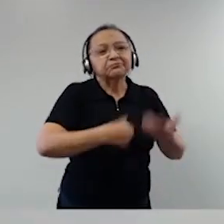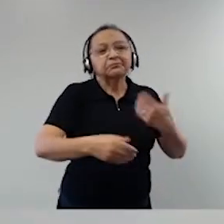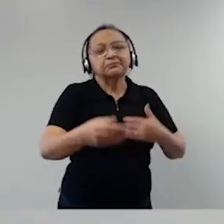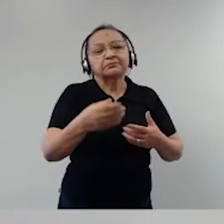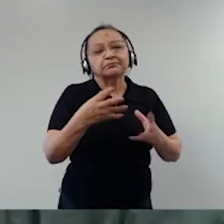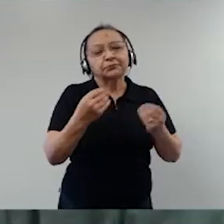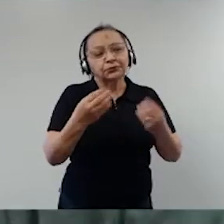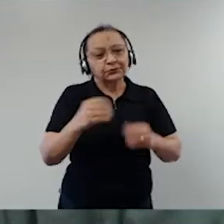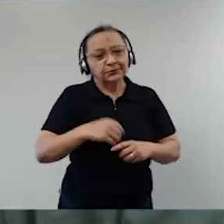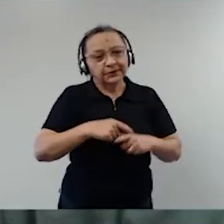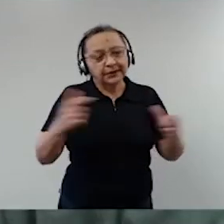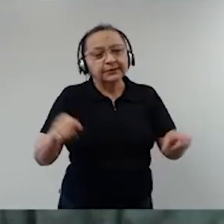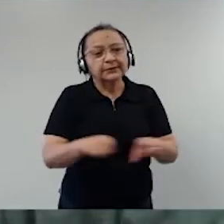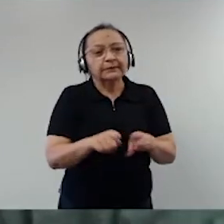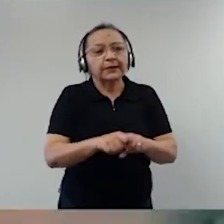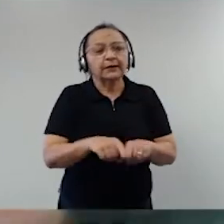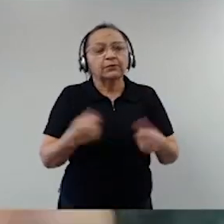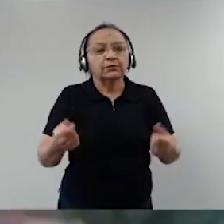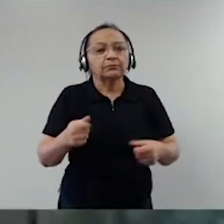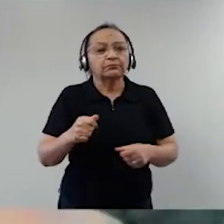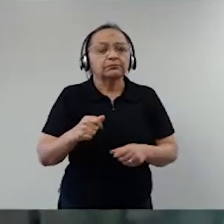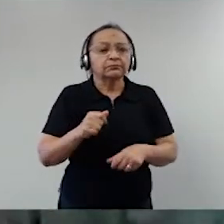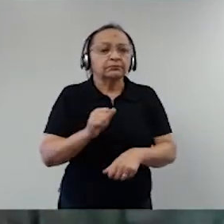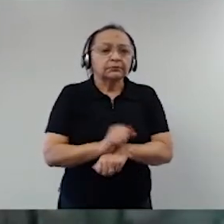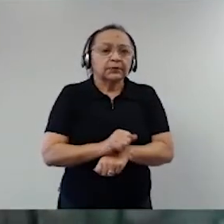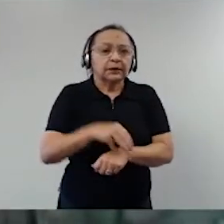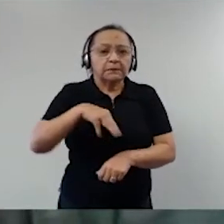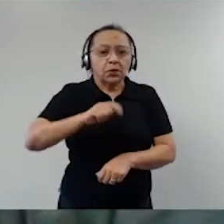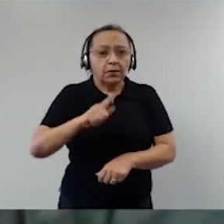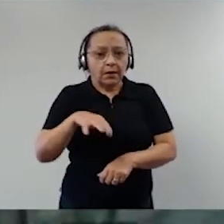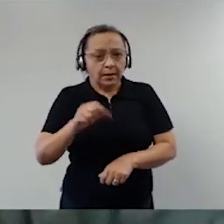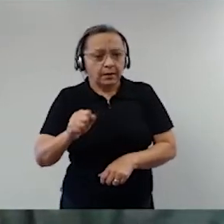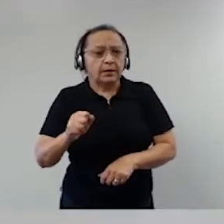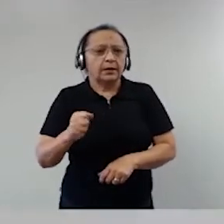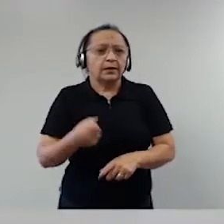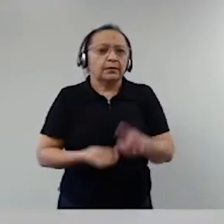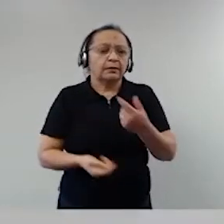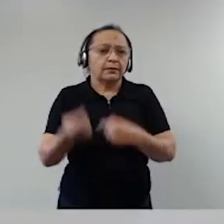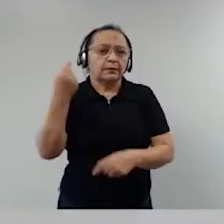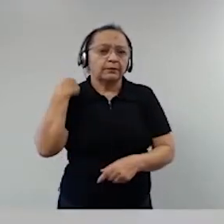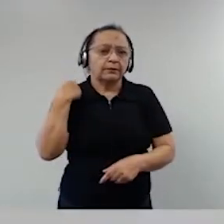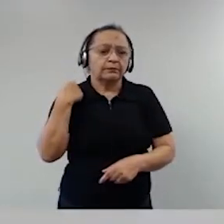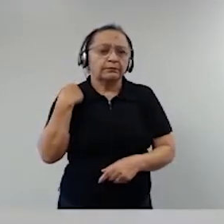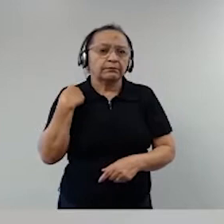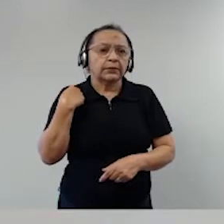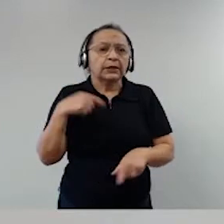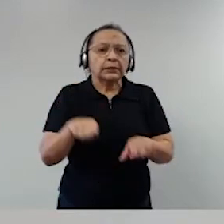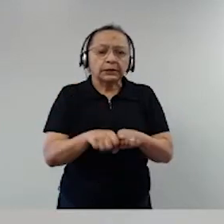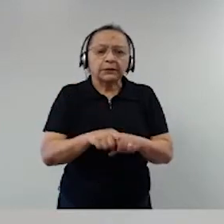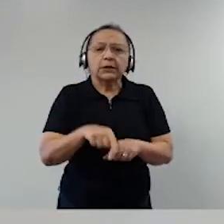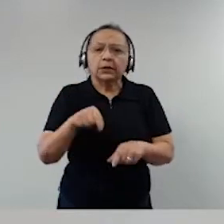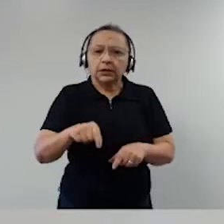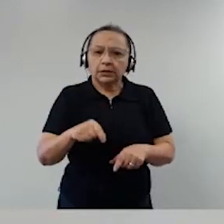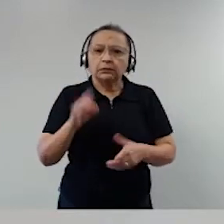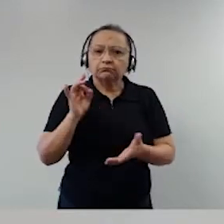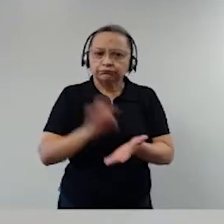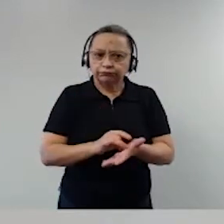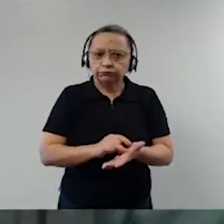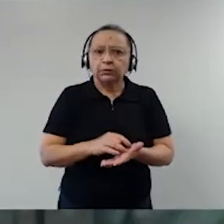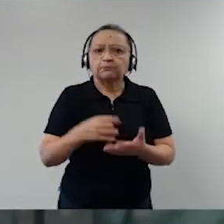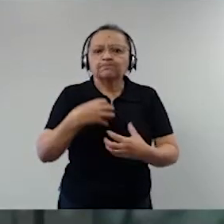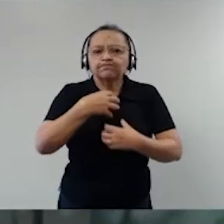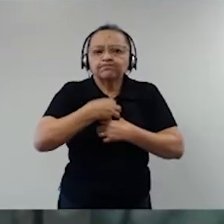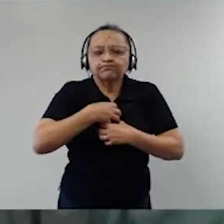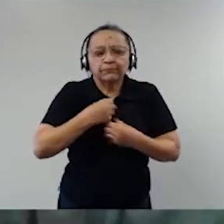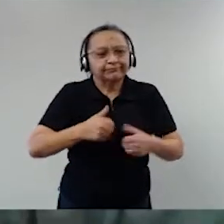inclusive, com o padre João Morrana, foi já falecido, um verdadeiro santo maranhense, de tal forma